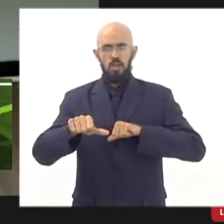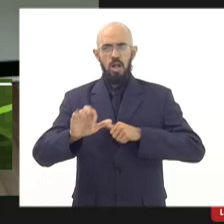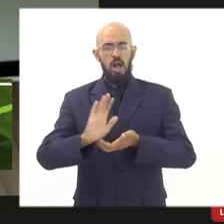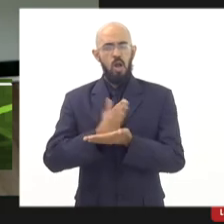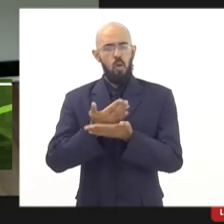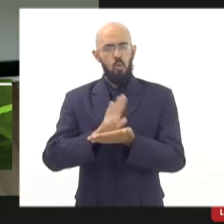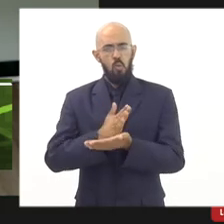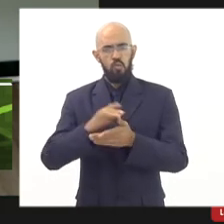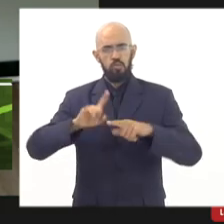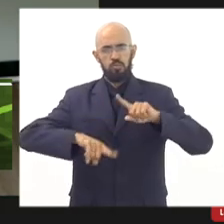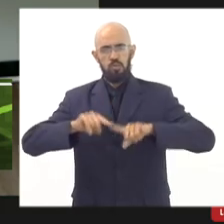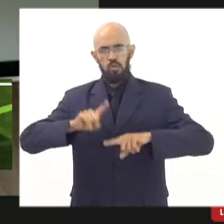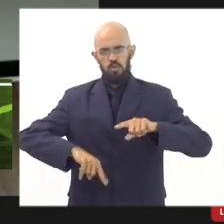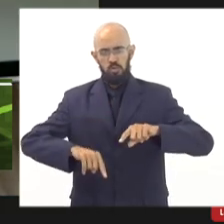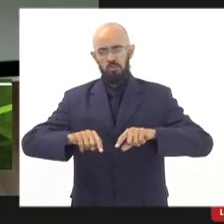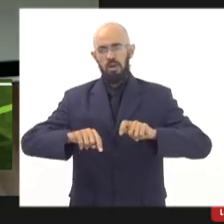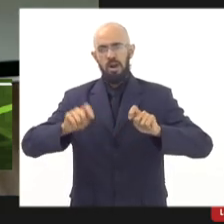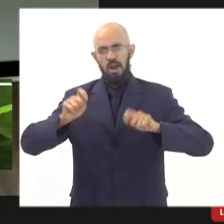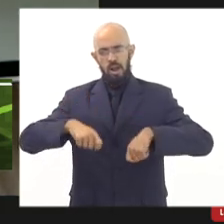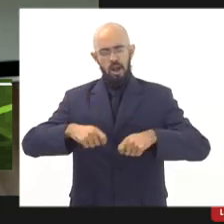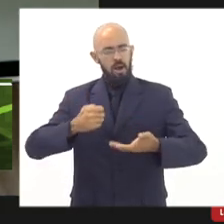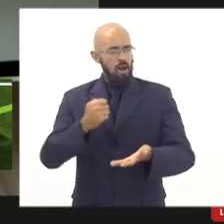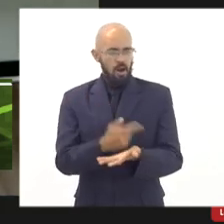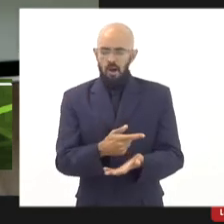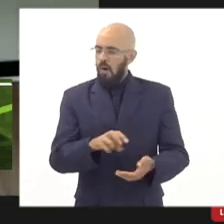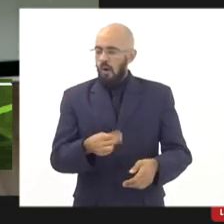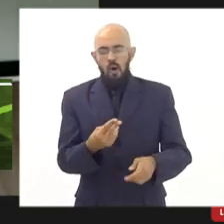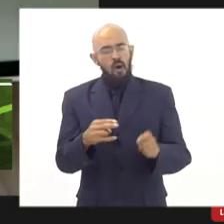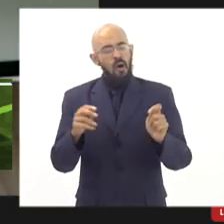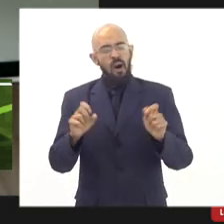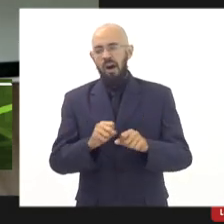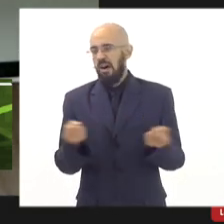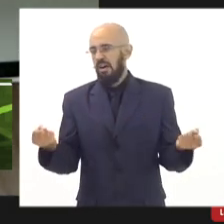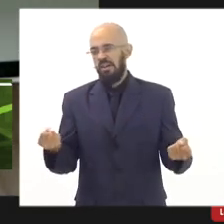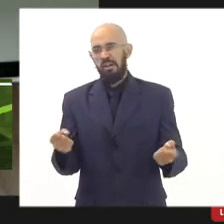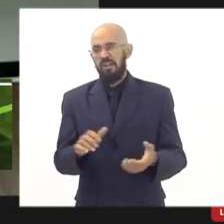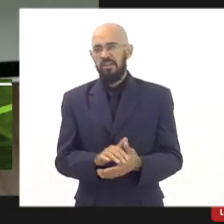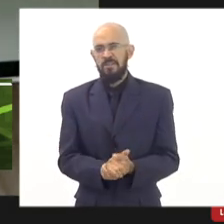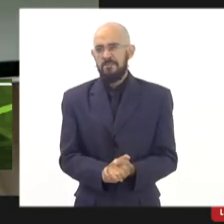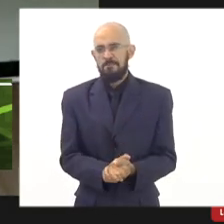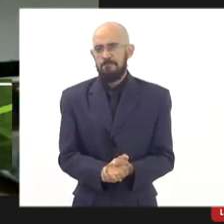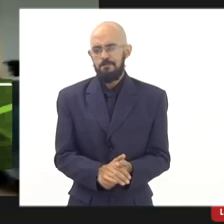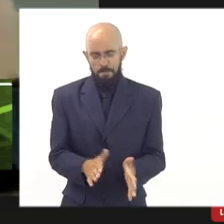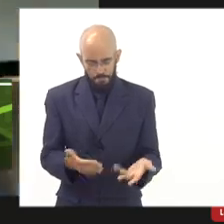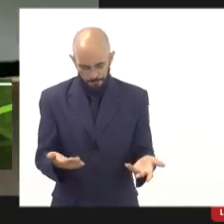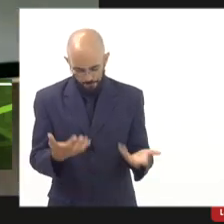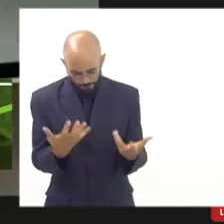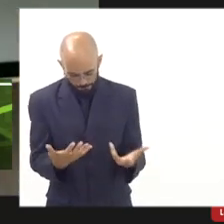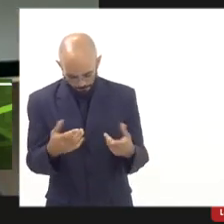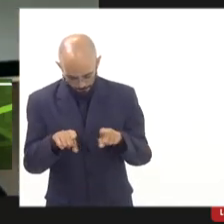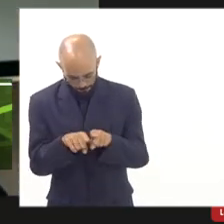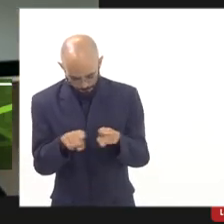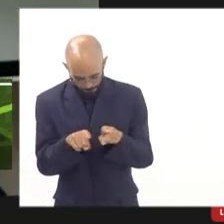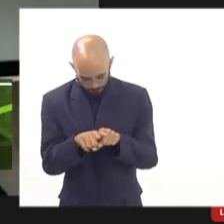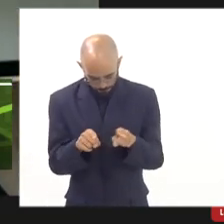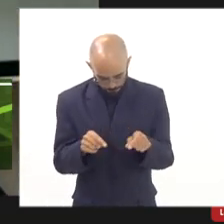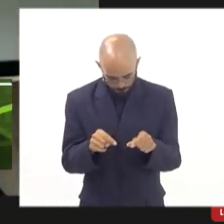produtos para que a gente possa atender. Senão, a gente não vai conseguir. Eu queria deixar essa